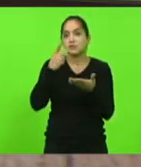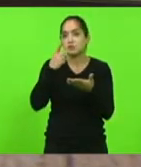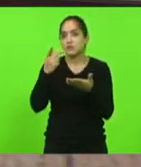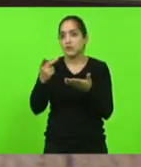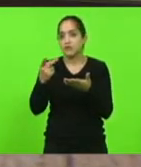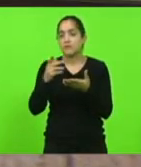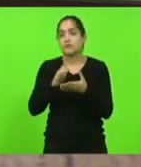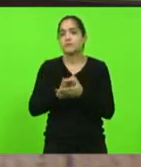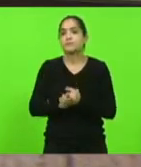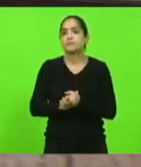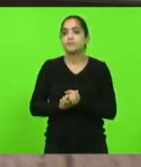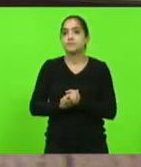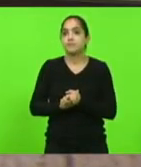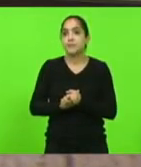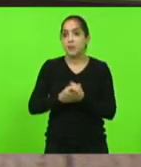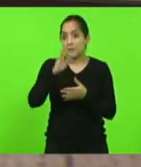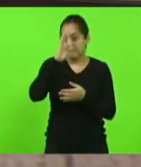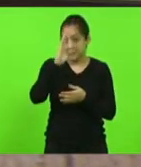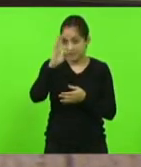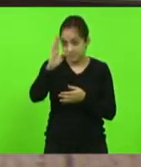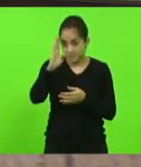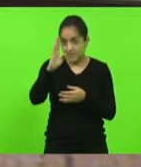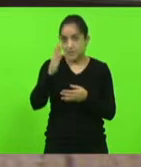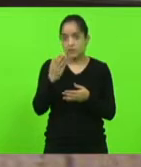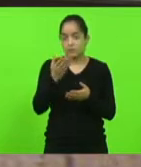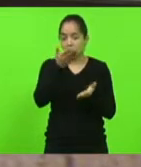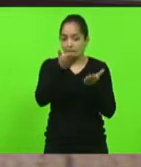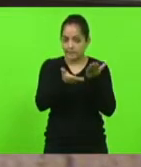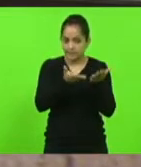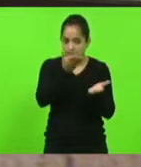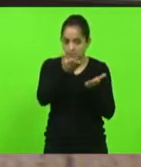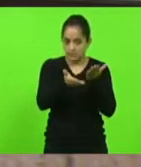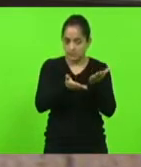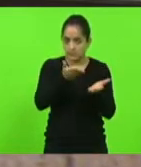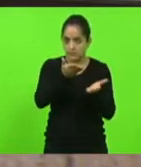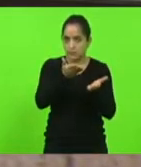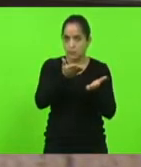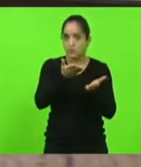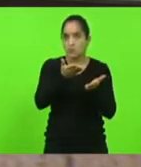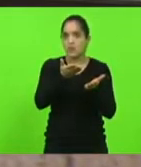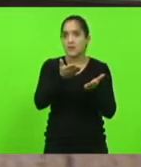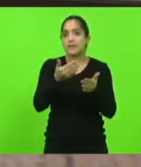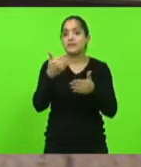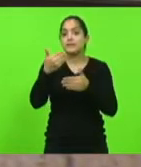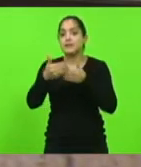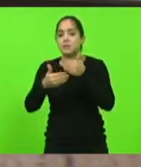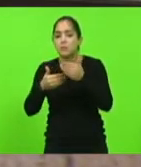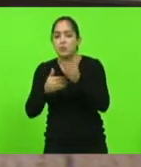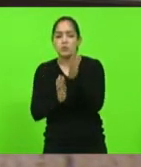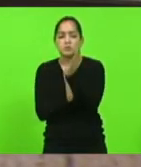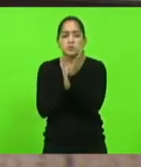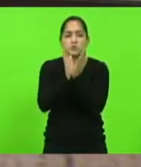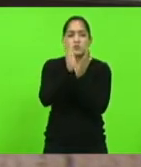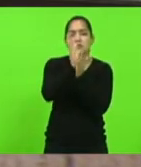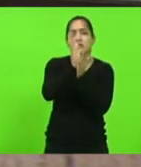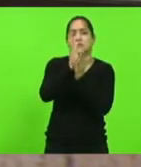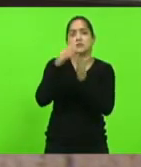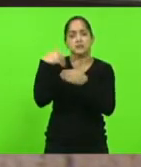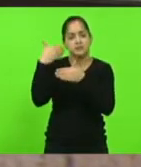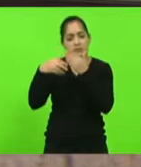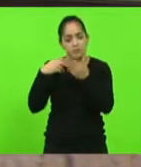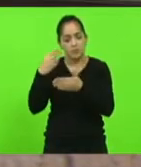primeiro tem que se atender depois ver burocracia e